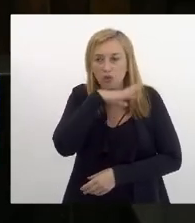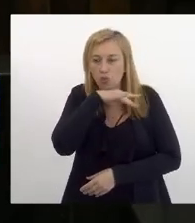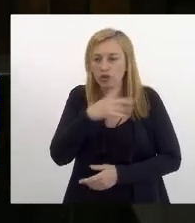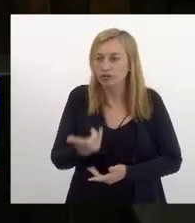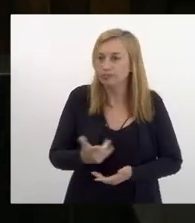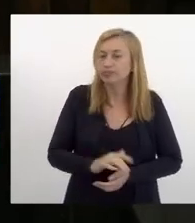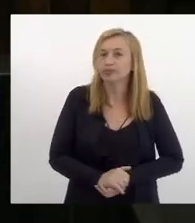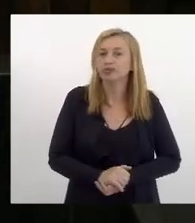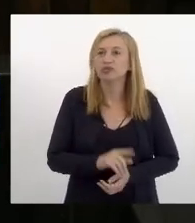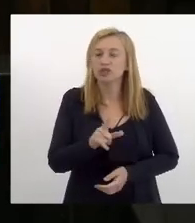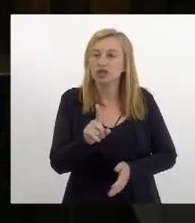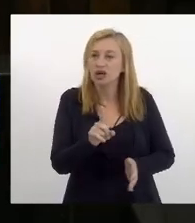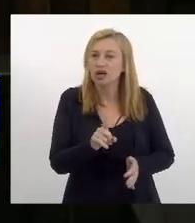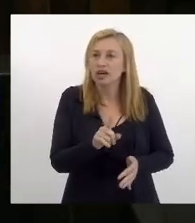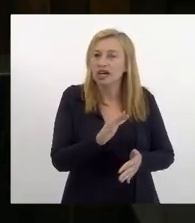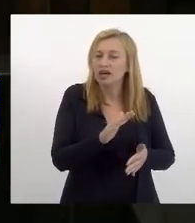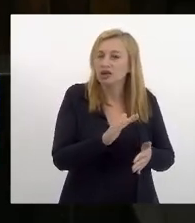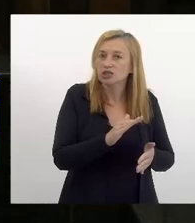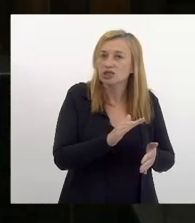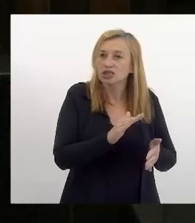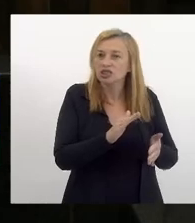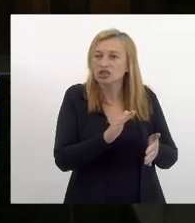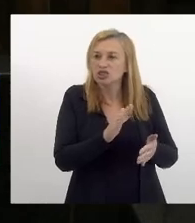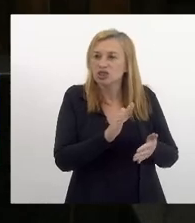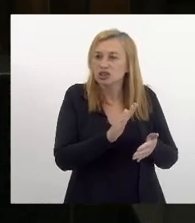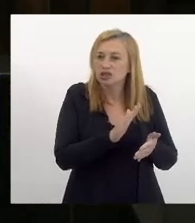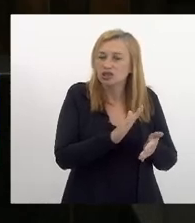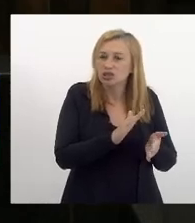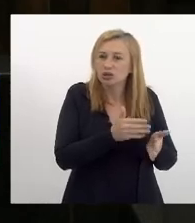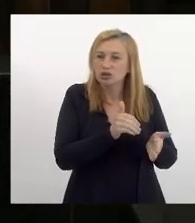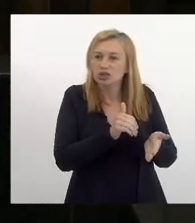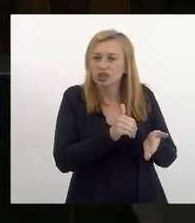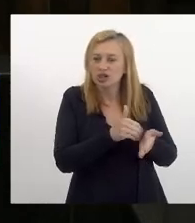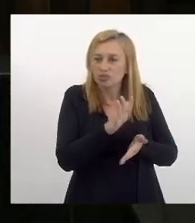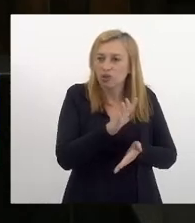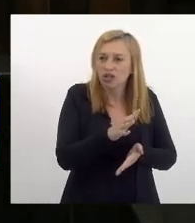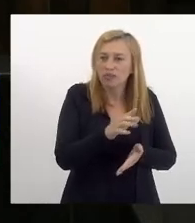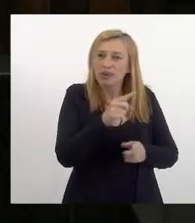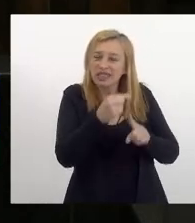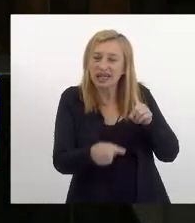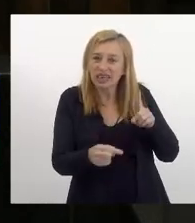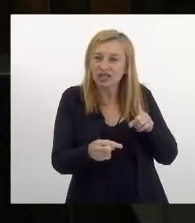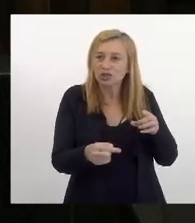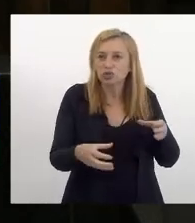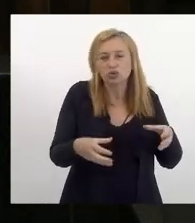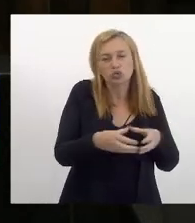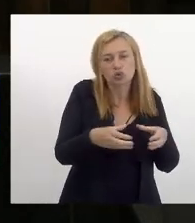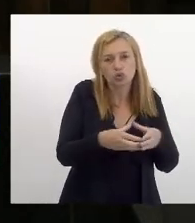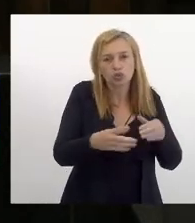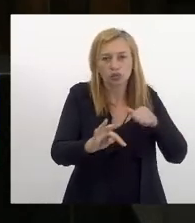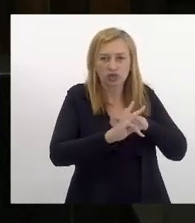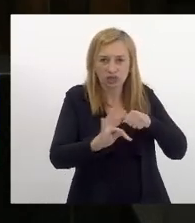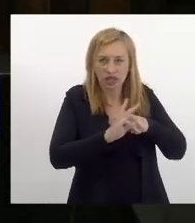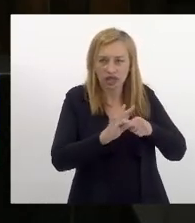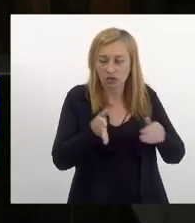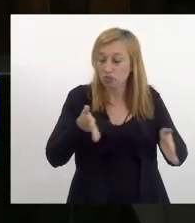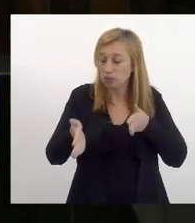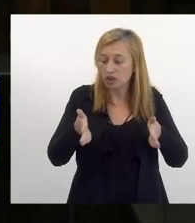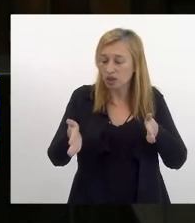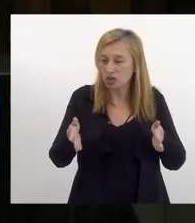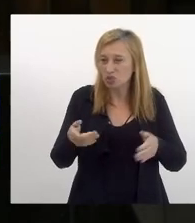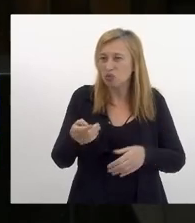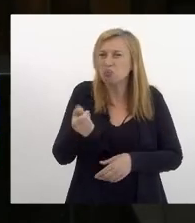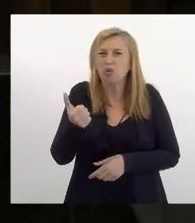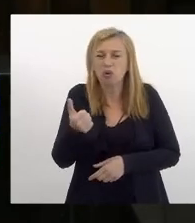tem a exoneração de metade do corpo técnico de uma instituição num período tão pequeno de